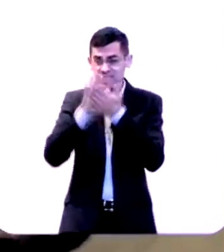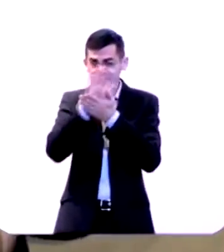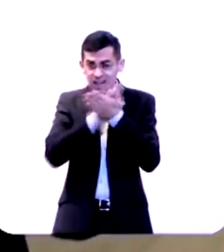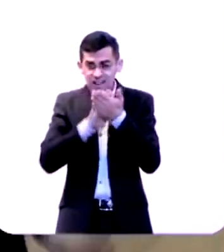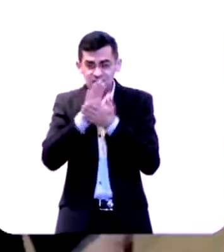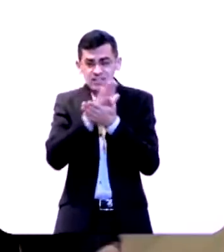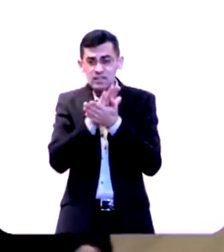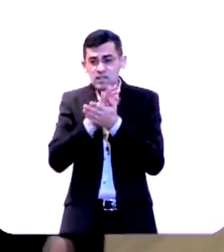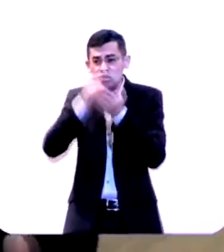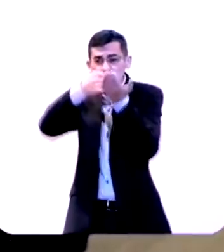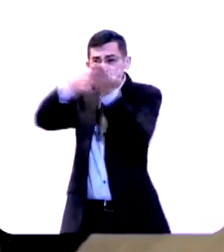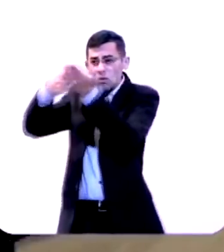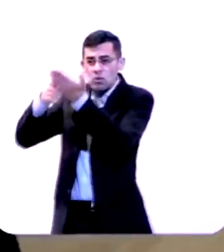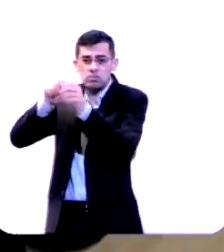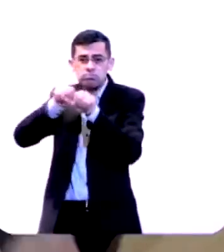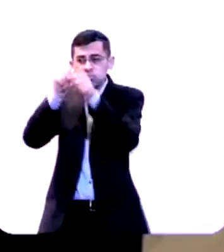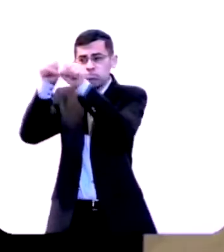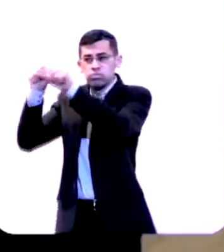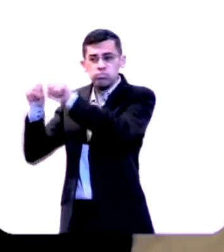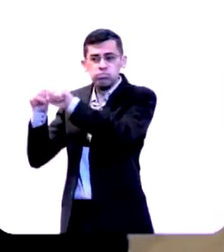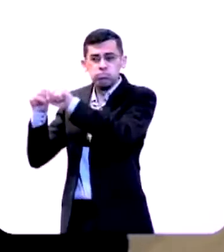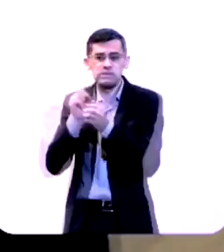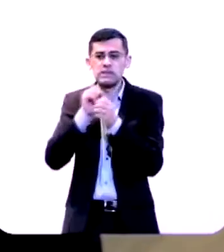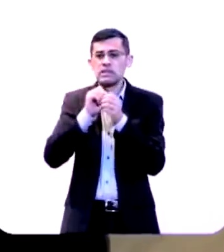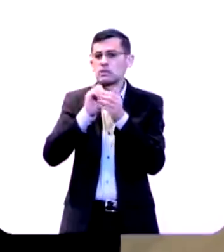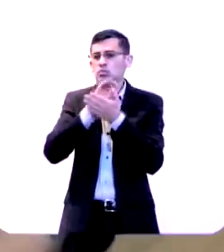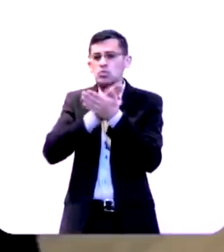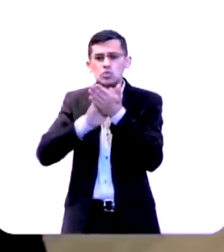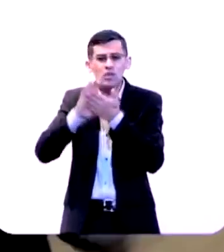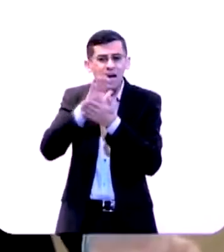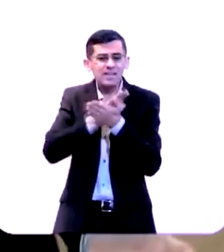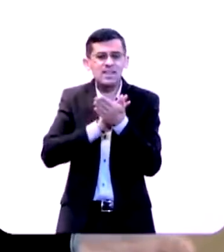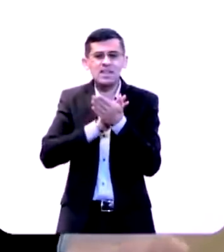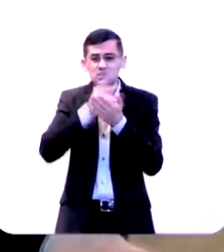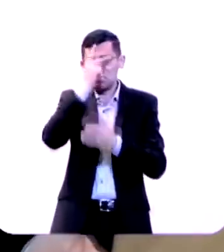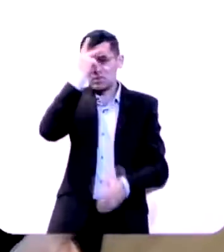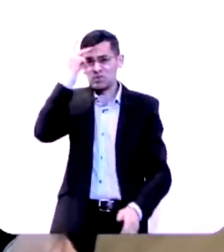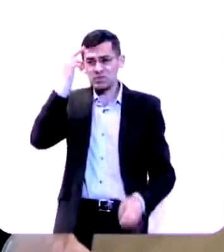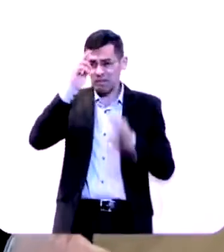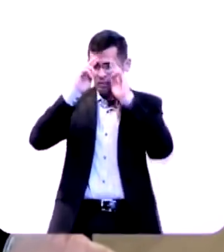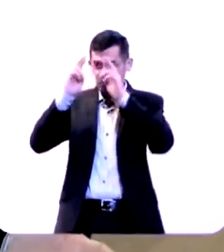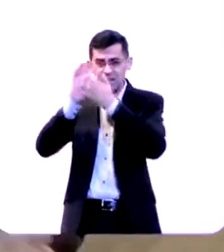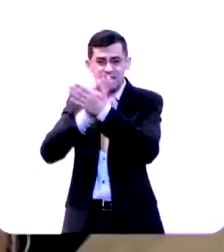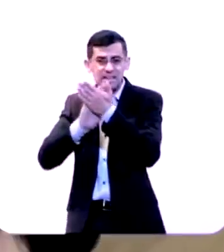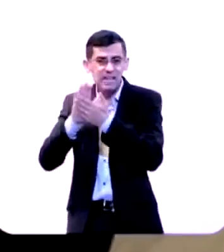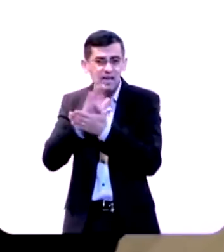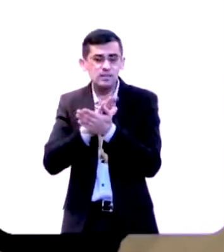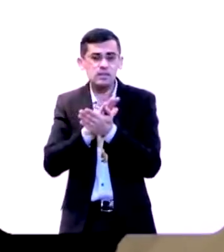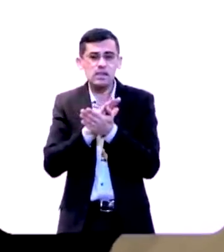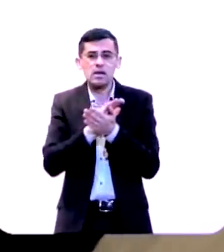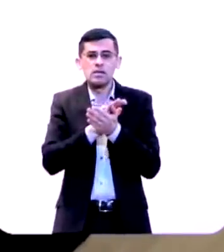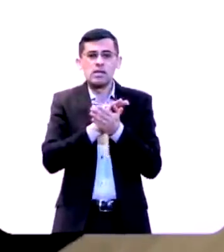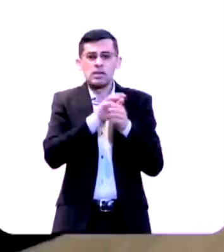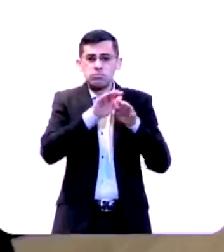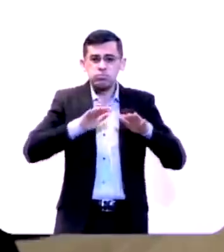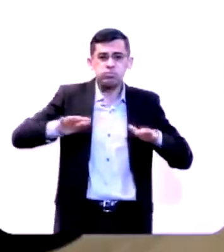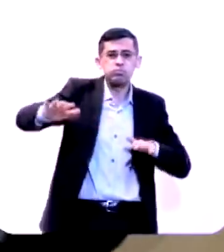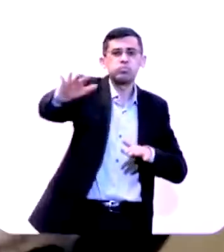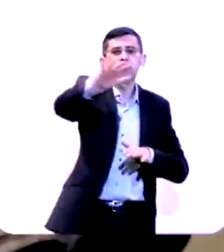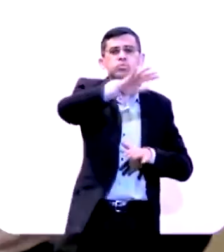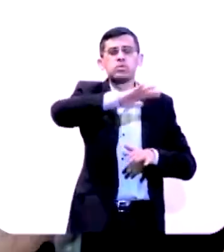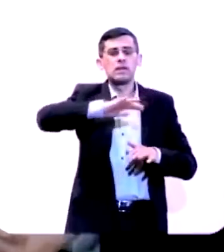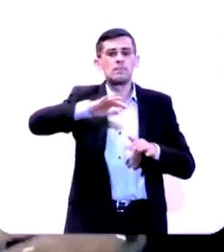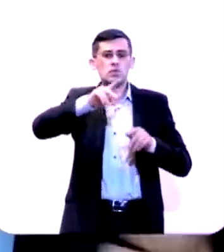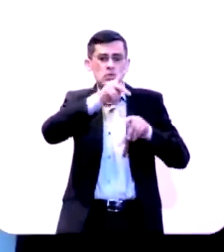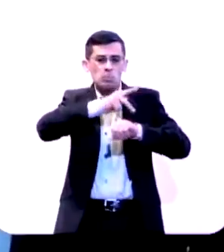os acordos são quebrados os tratados são desfeitos ninguém é respeitado as terras do país vão se